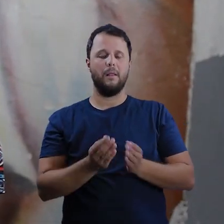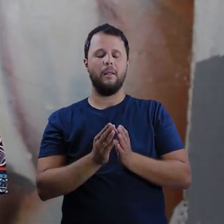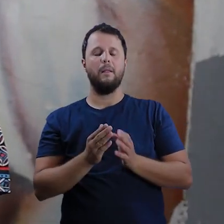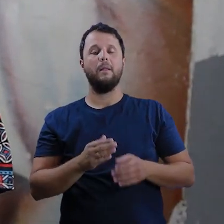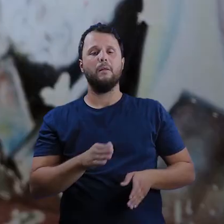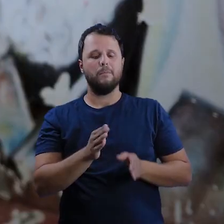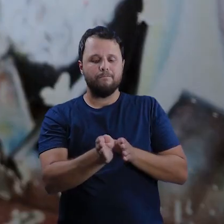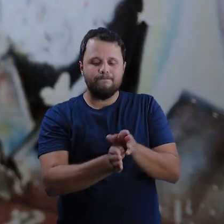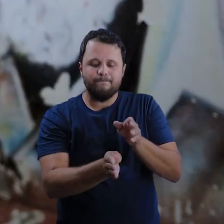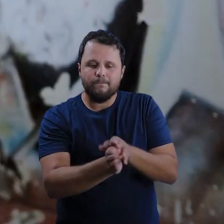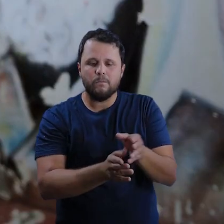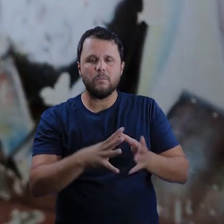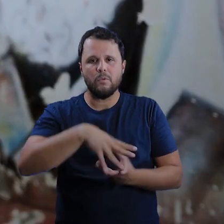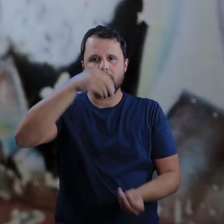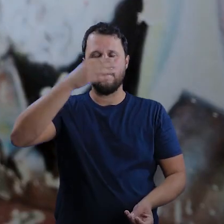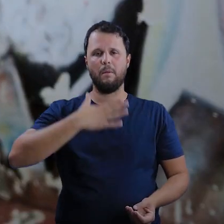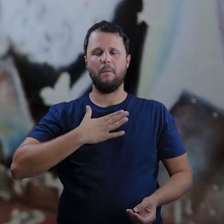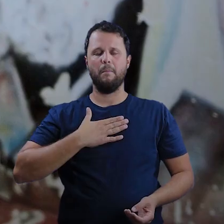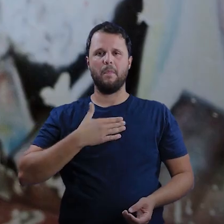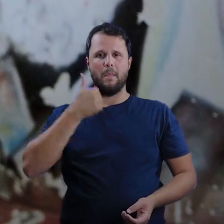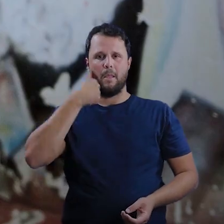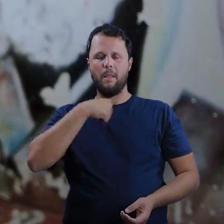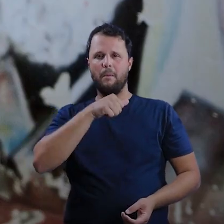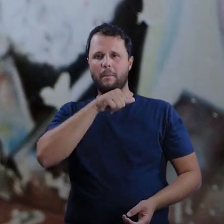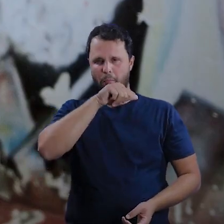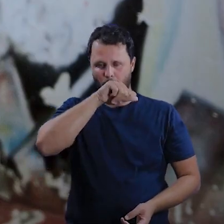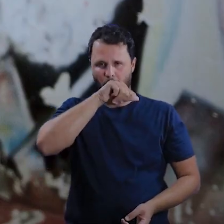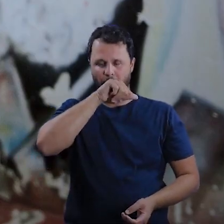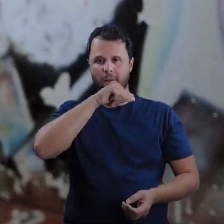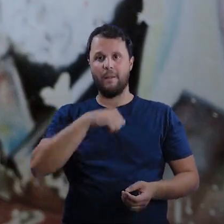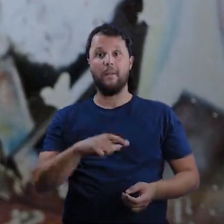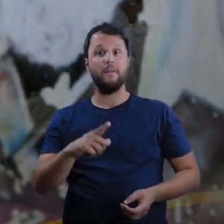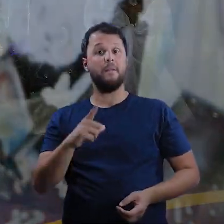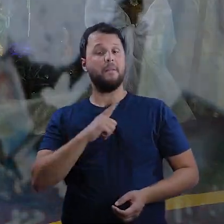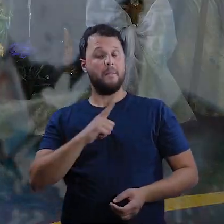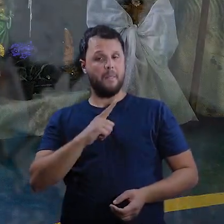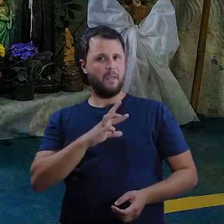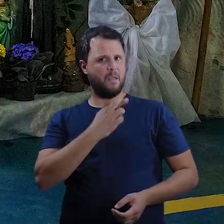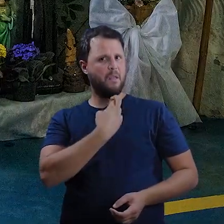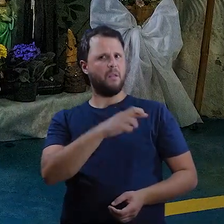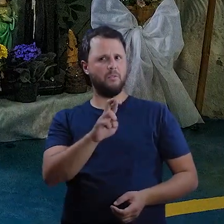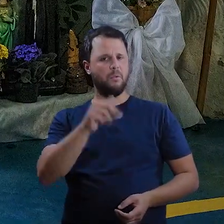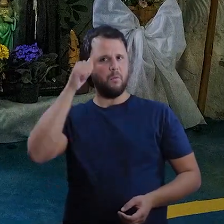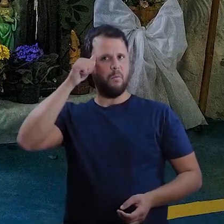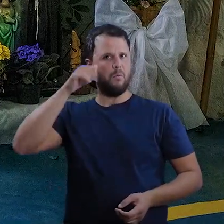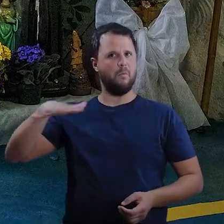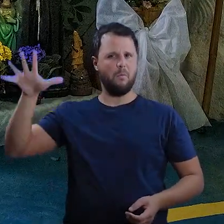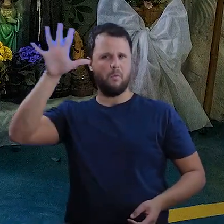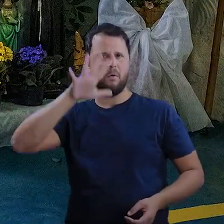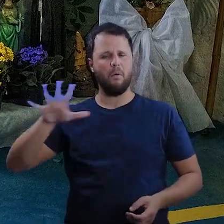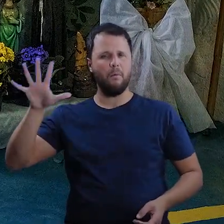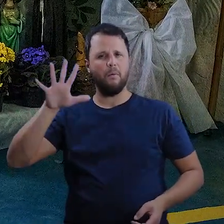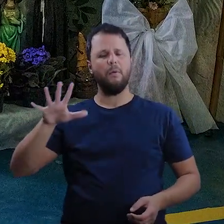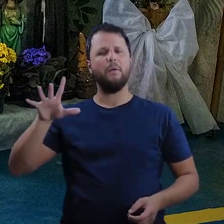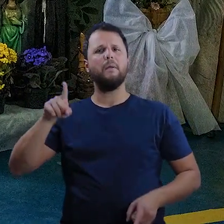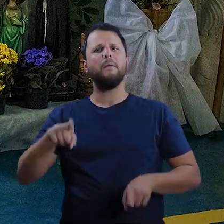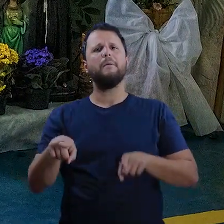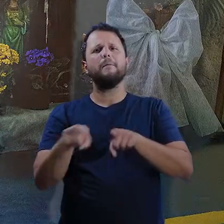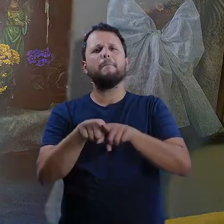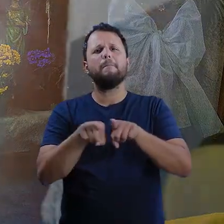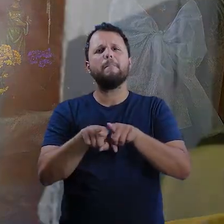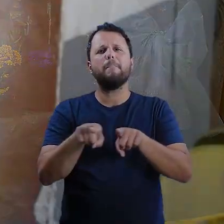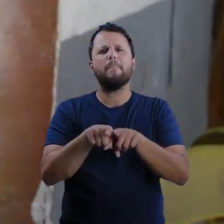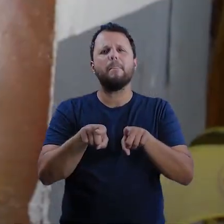comunidade. O quilombo Manzung, para além das suas práticas religiosas de matriz africana, ele também extravasa